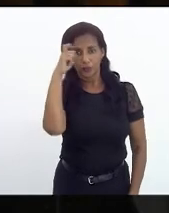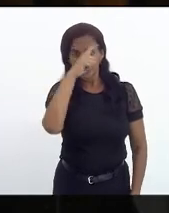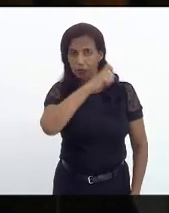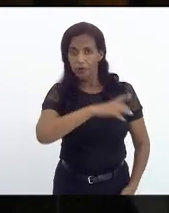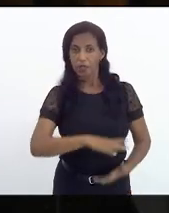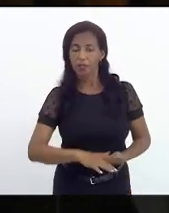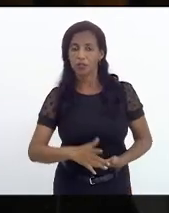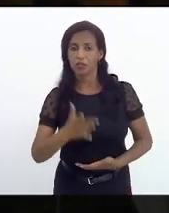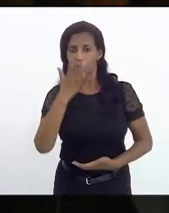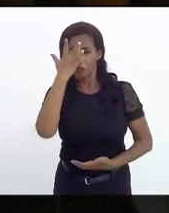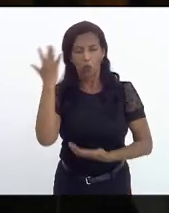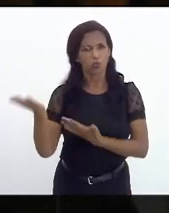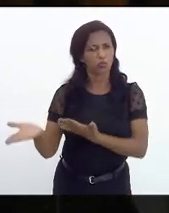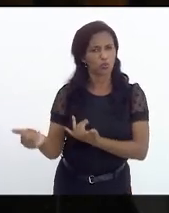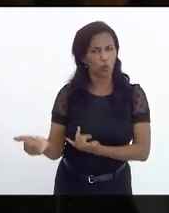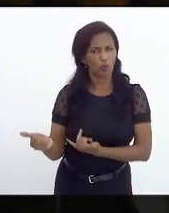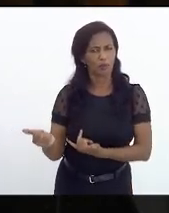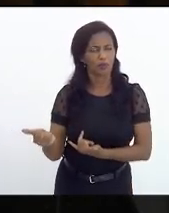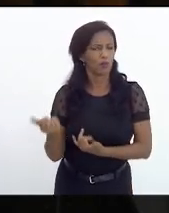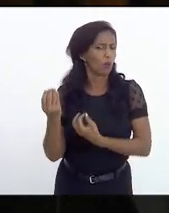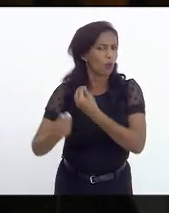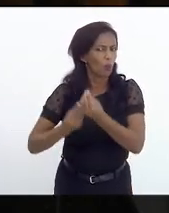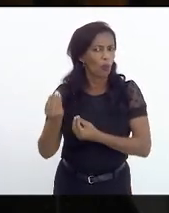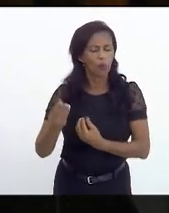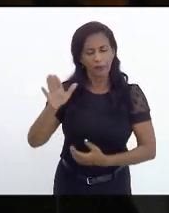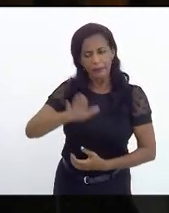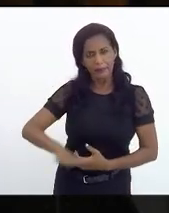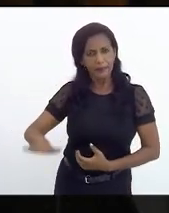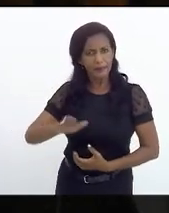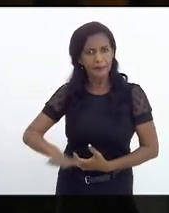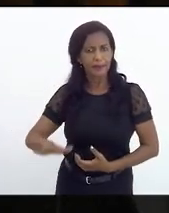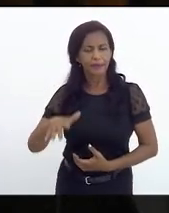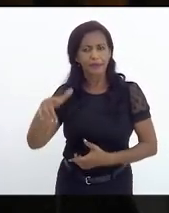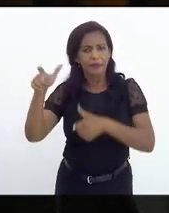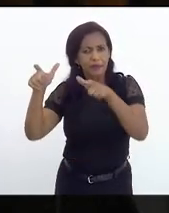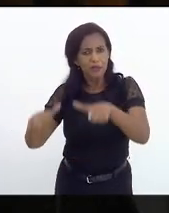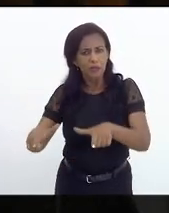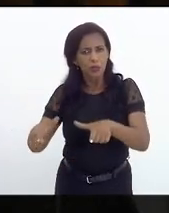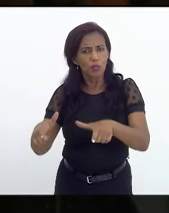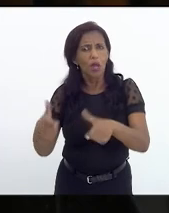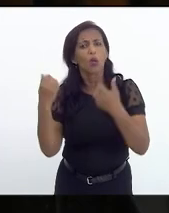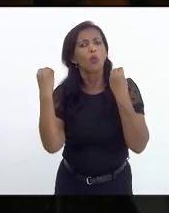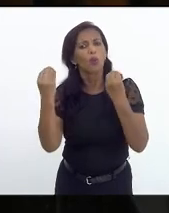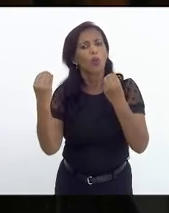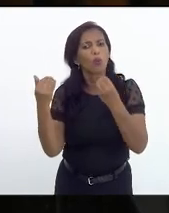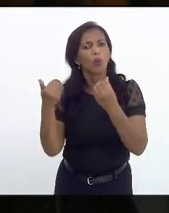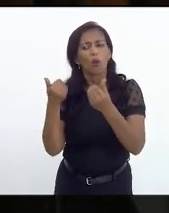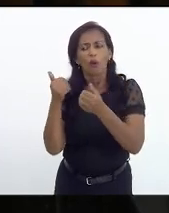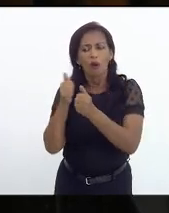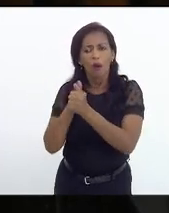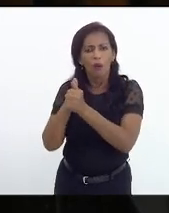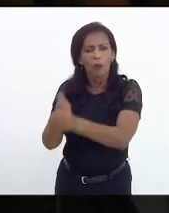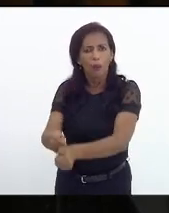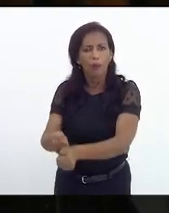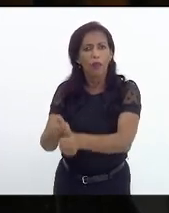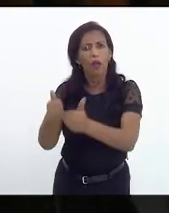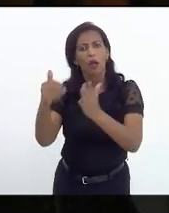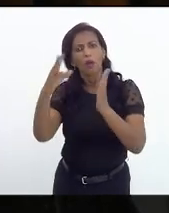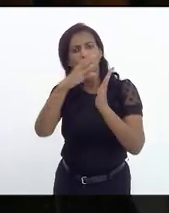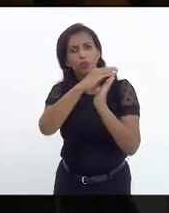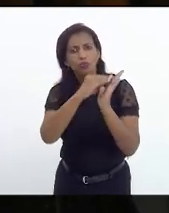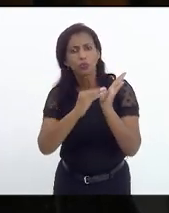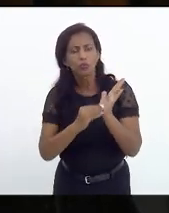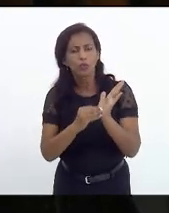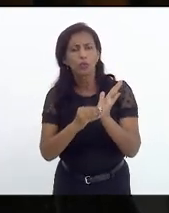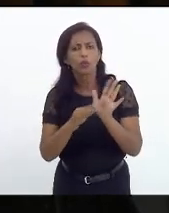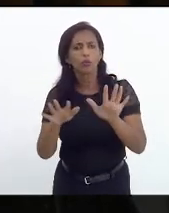de jovens adolescentes crianças nesses ambientes de acompanhar os conteúdos digitais